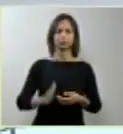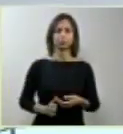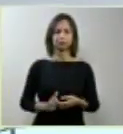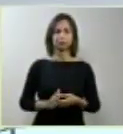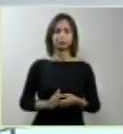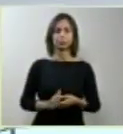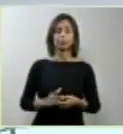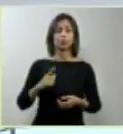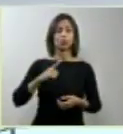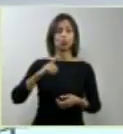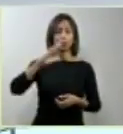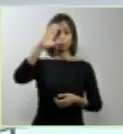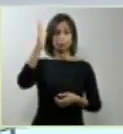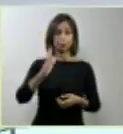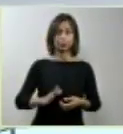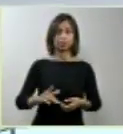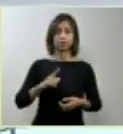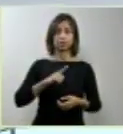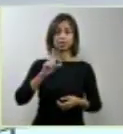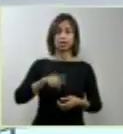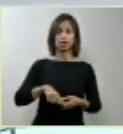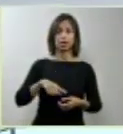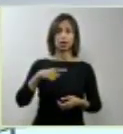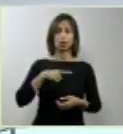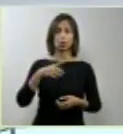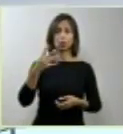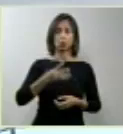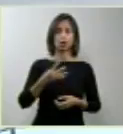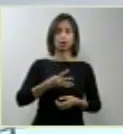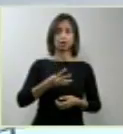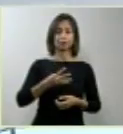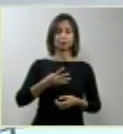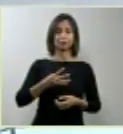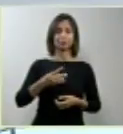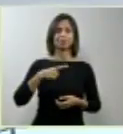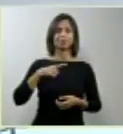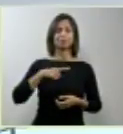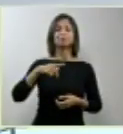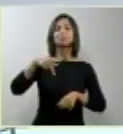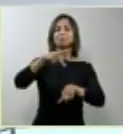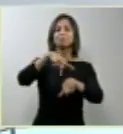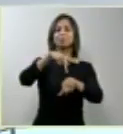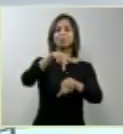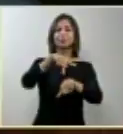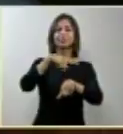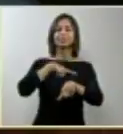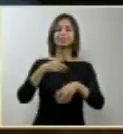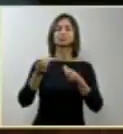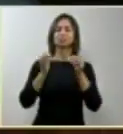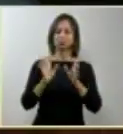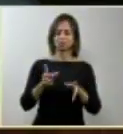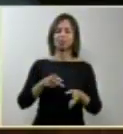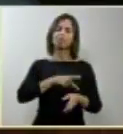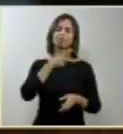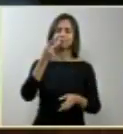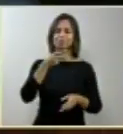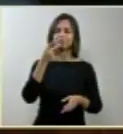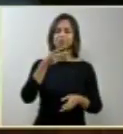Brasil, ministro Marco Aurélio, é o quarto país em incidência da anencefalia. Isso já foi dito aqui